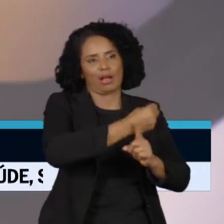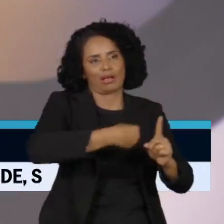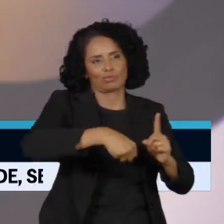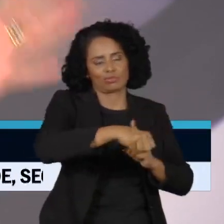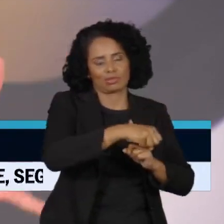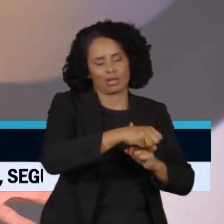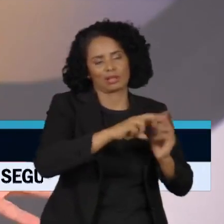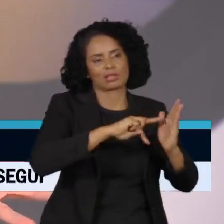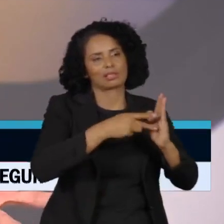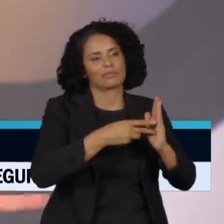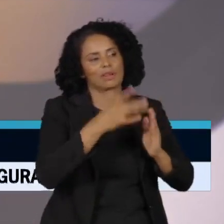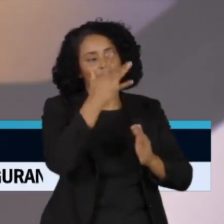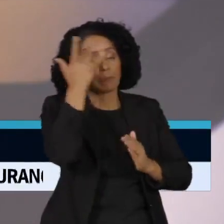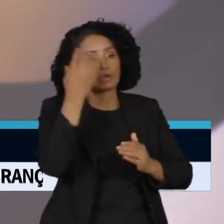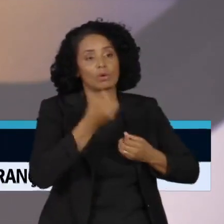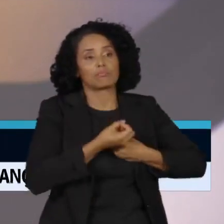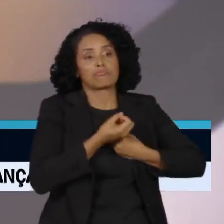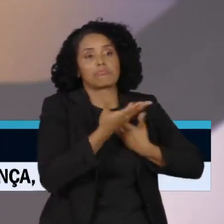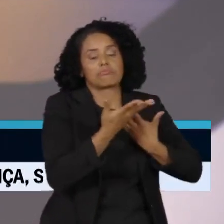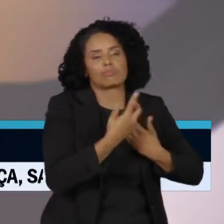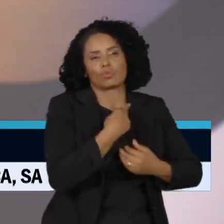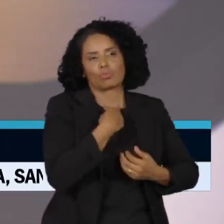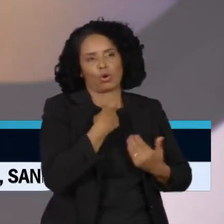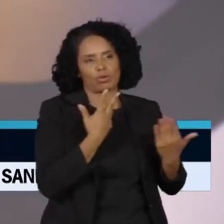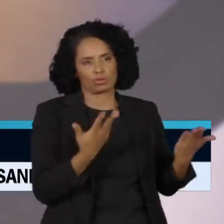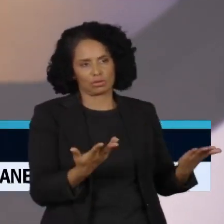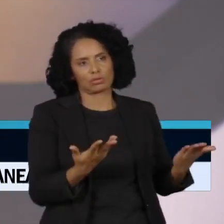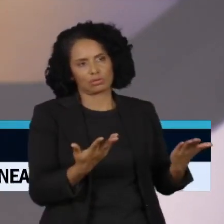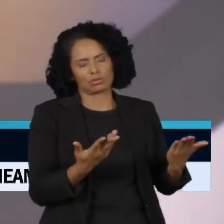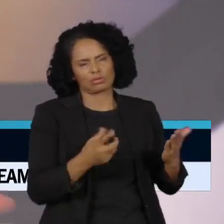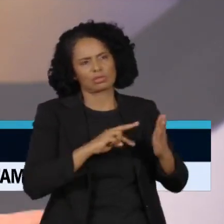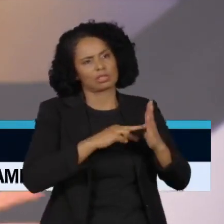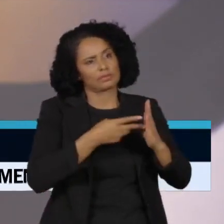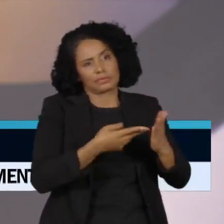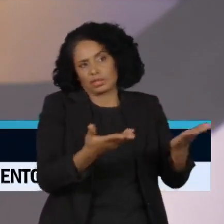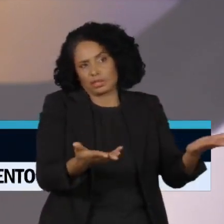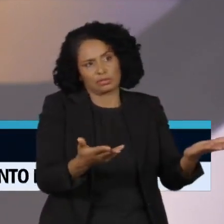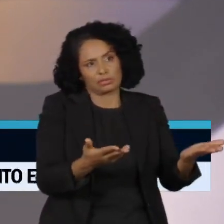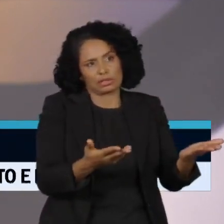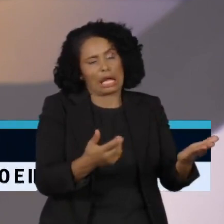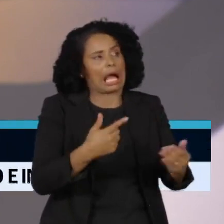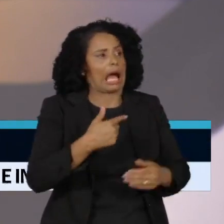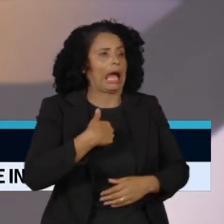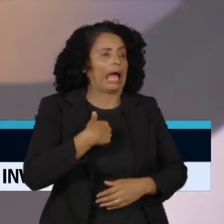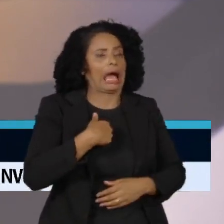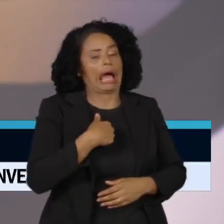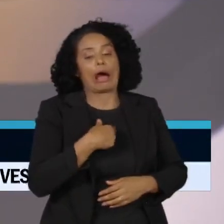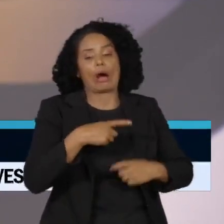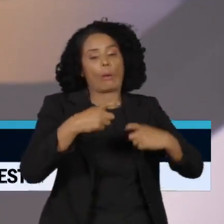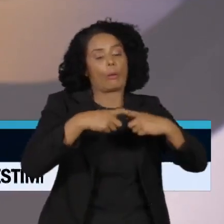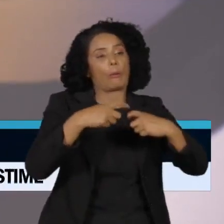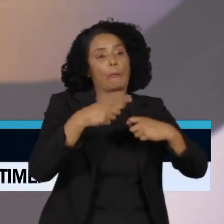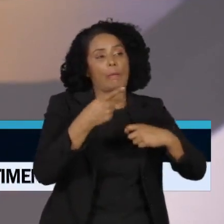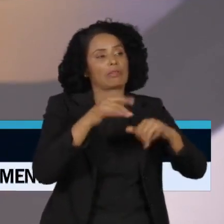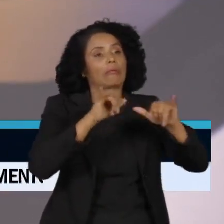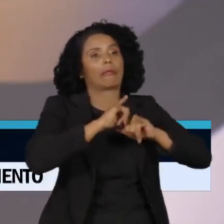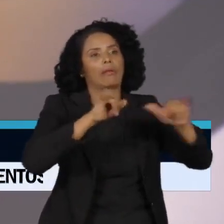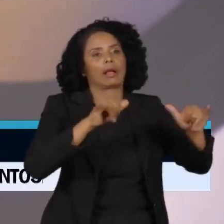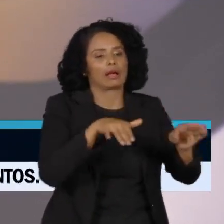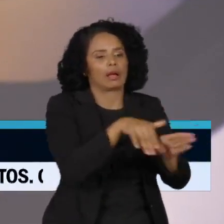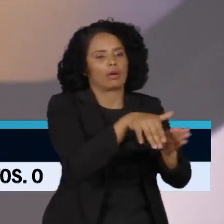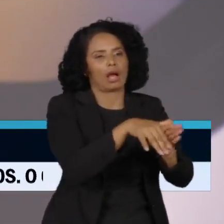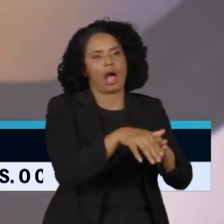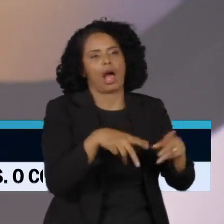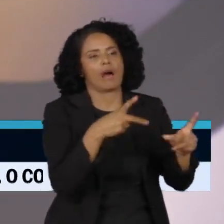coisa absolutamente absoluta. Então, isso é o que eles estão dizendo. Eles dizem, ah, é a liberdade de expressão, eu tenho um médico dizendo não tome vacina porque vacina